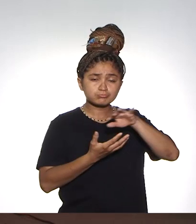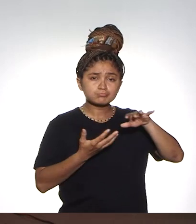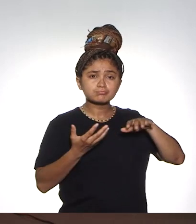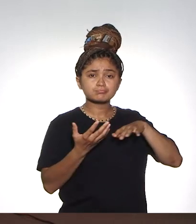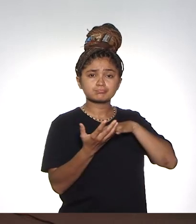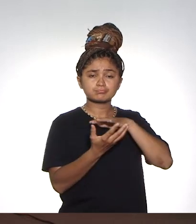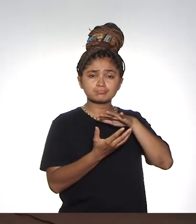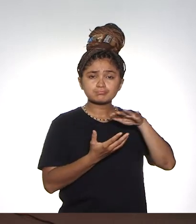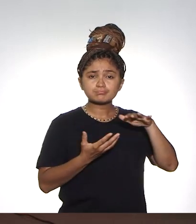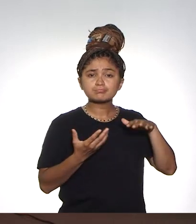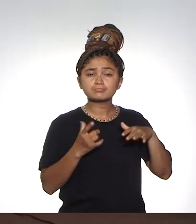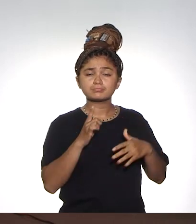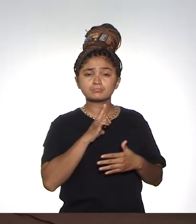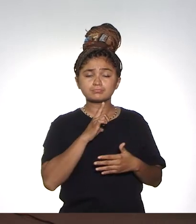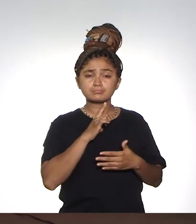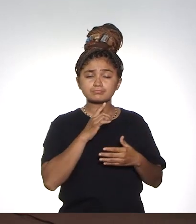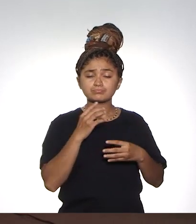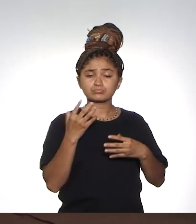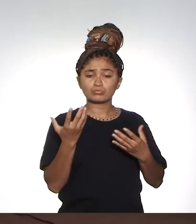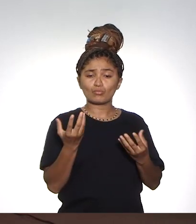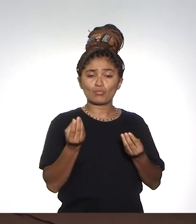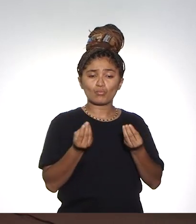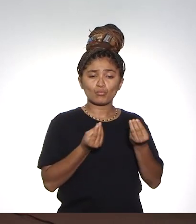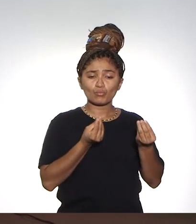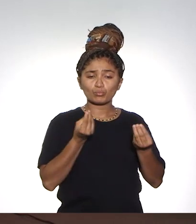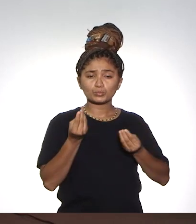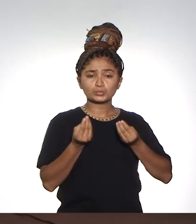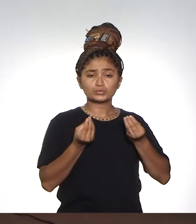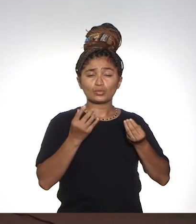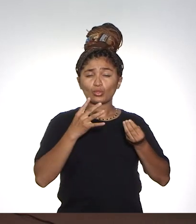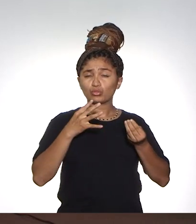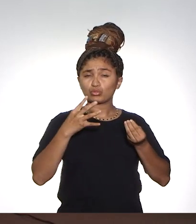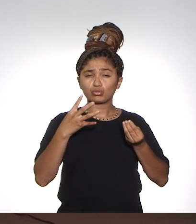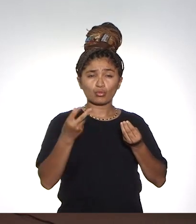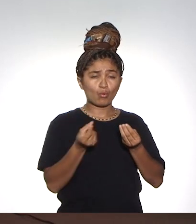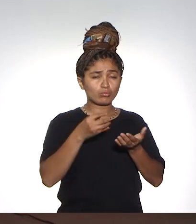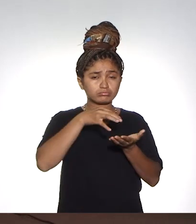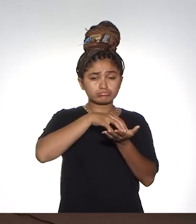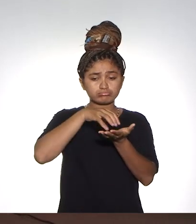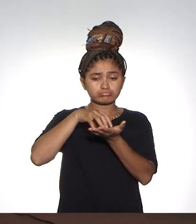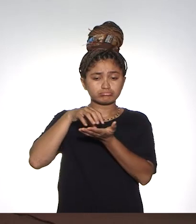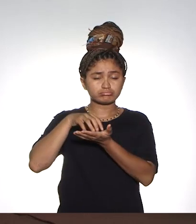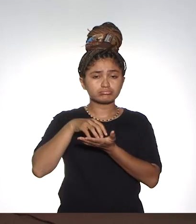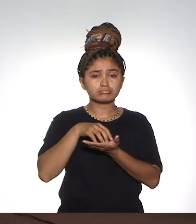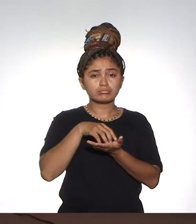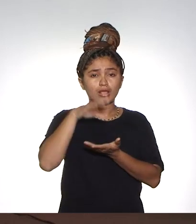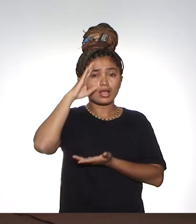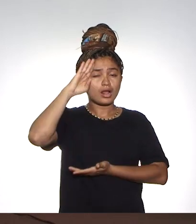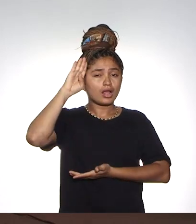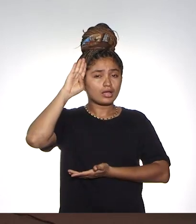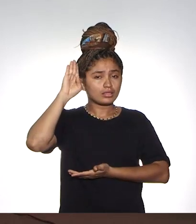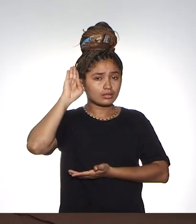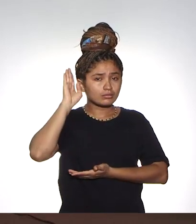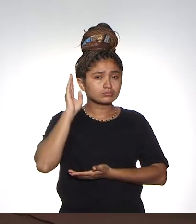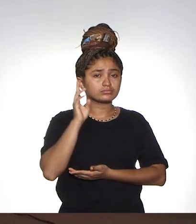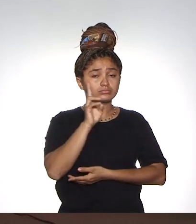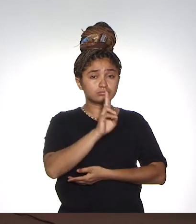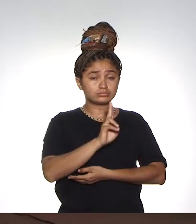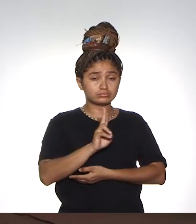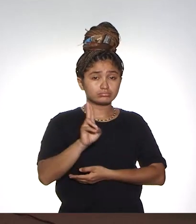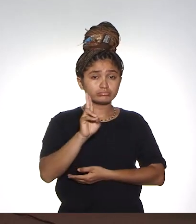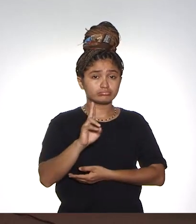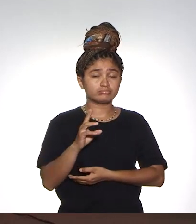foram envolvidos. Então, houve um envolvimento de todos os centros acadêmicos da universidade